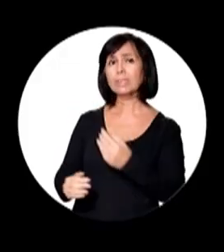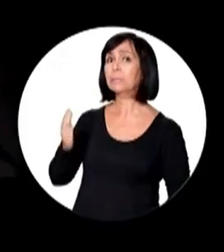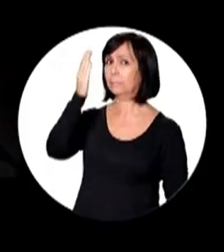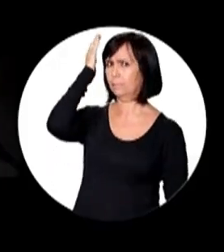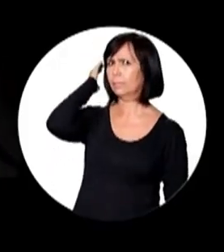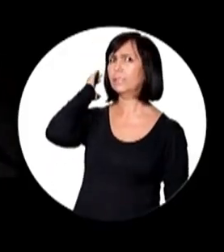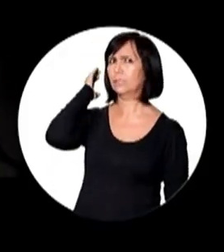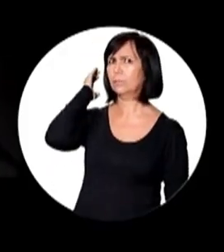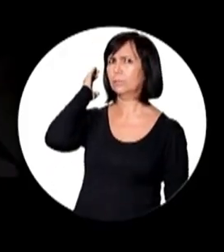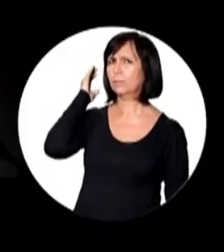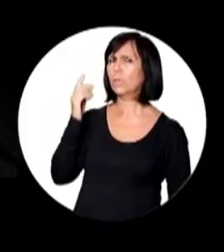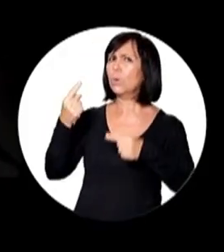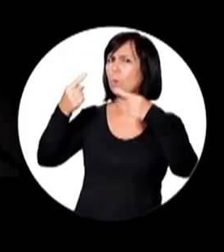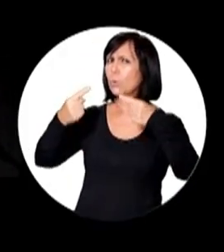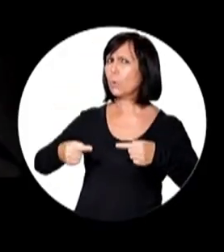Esse é Pedro. Ele votou contra...